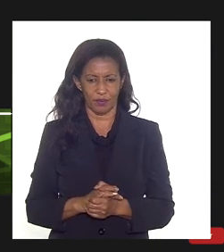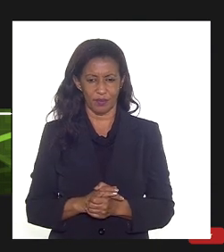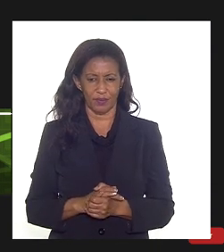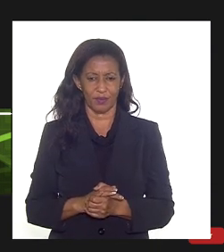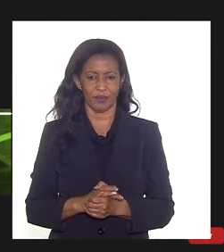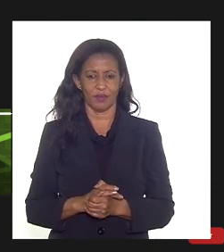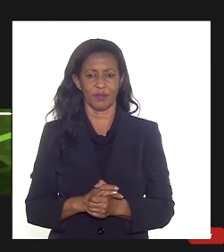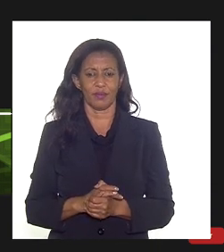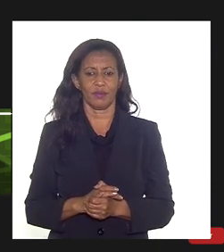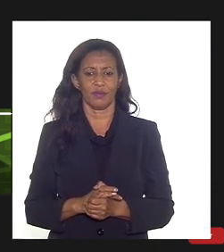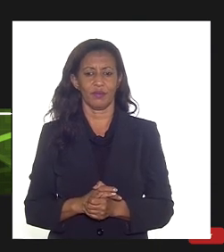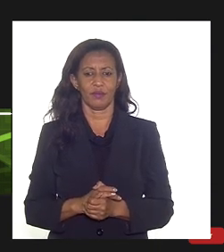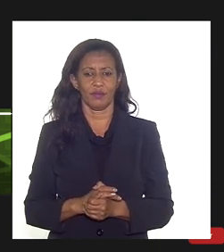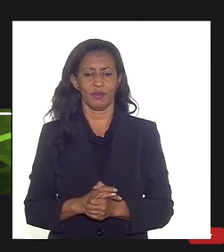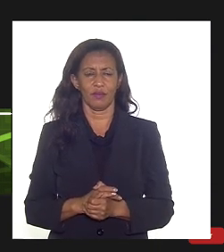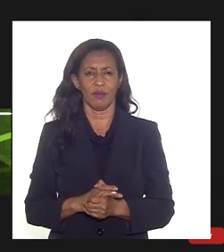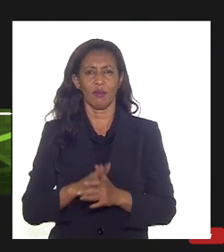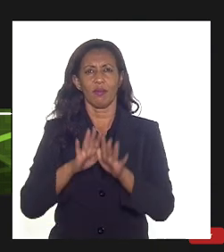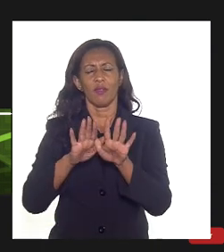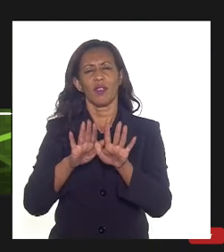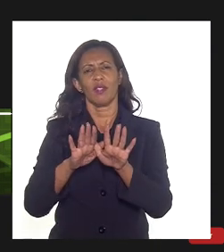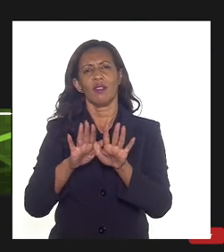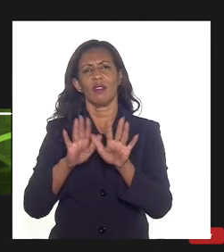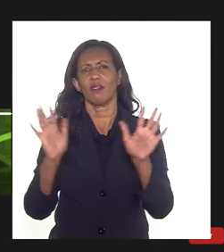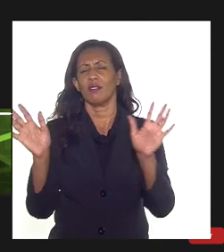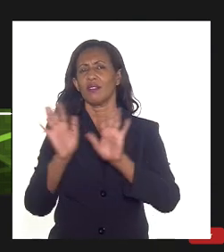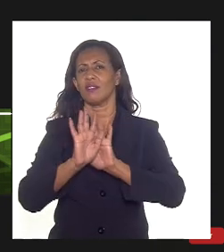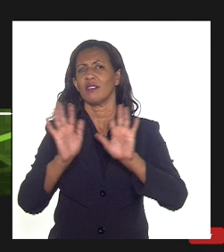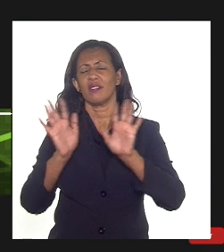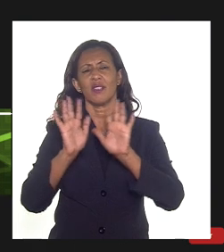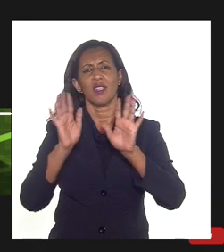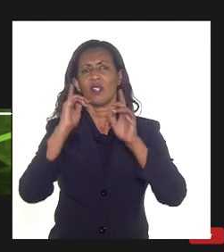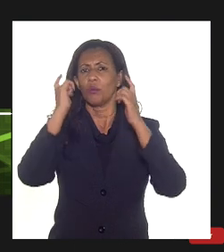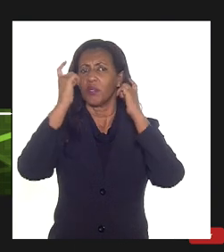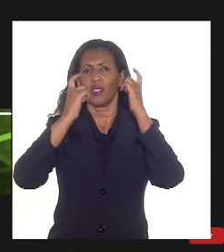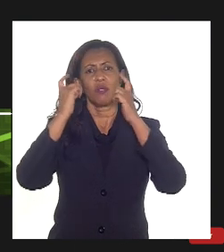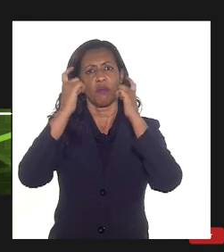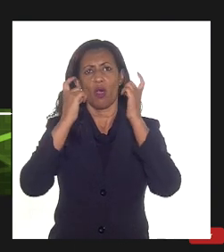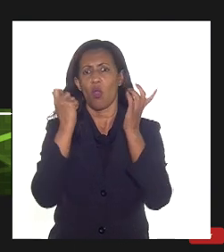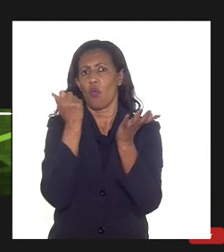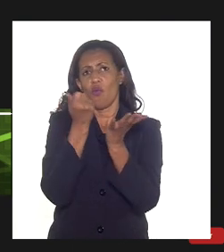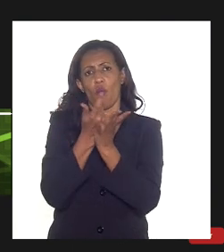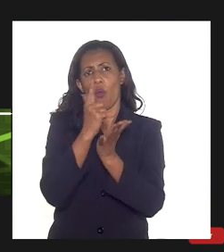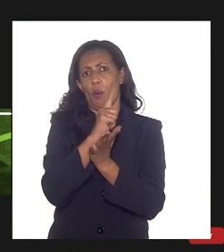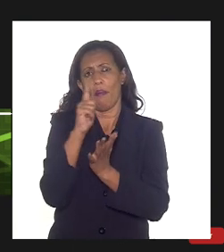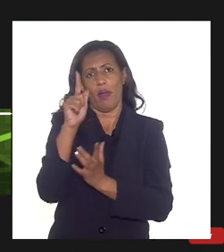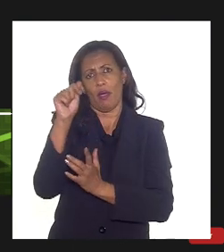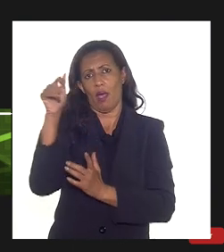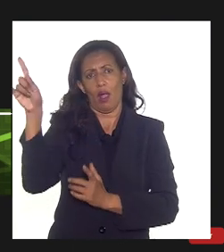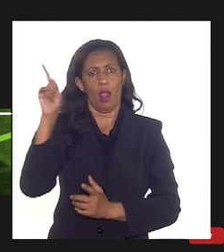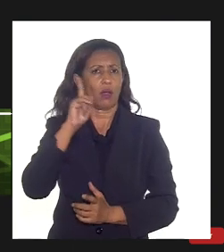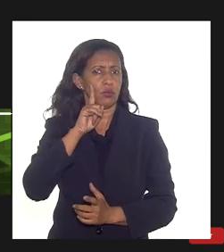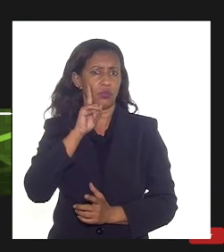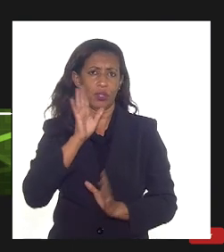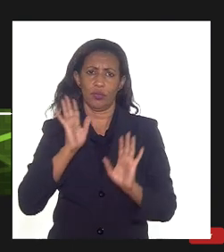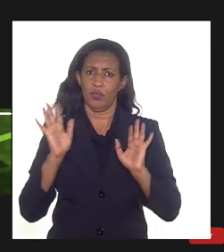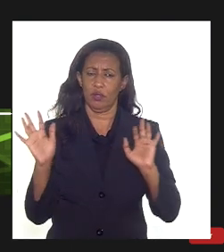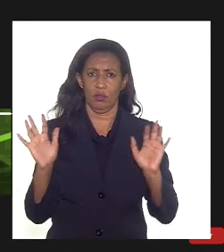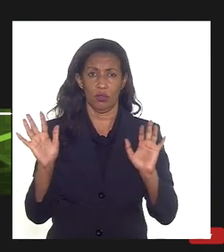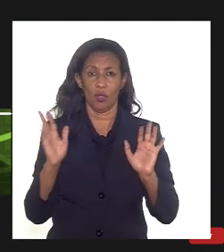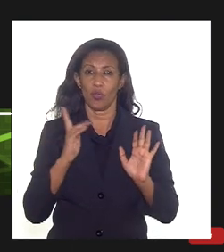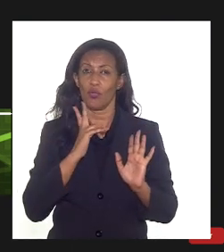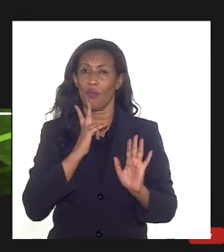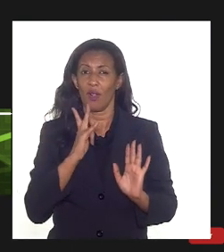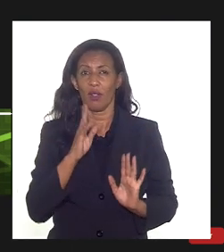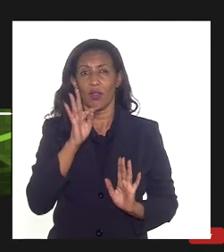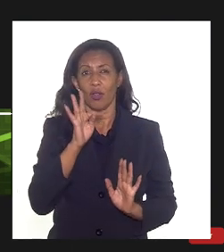não vai com esse raciocínio porque nós não vamos comprar gás nos Estados Unidos é só para dizer ao senhor que o nosso Texas